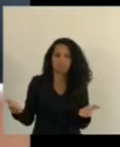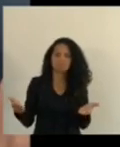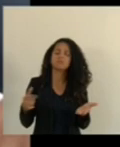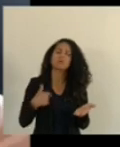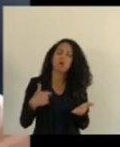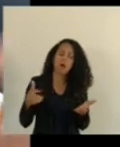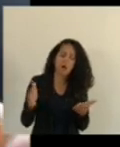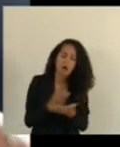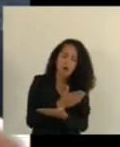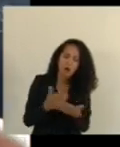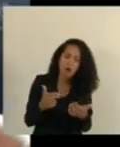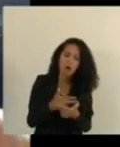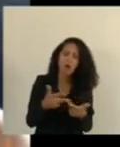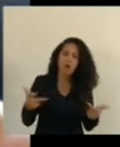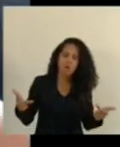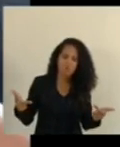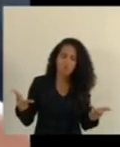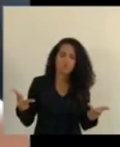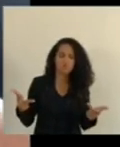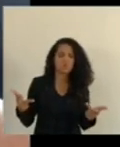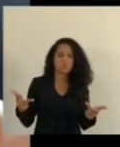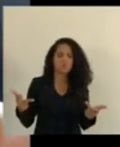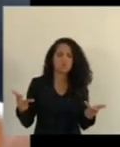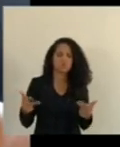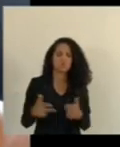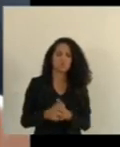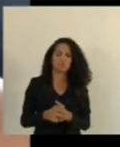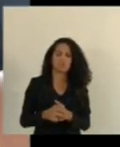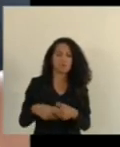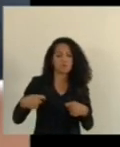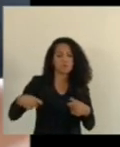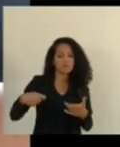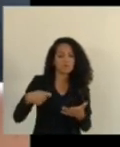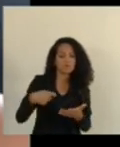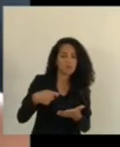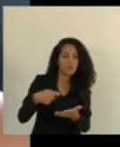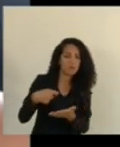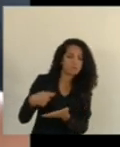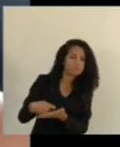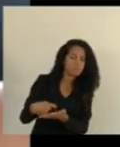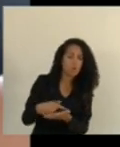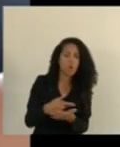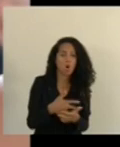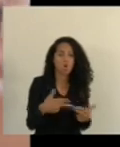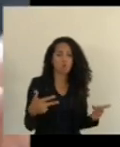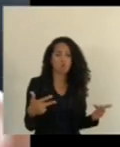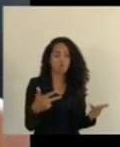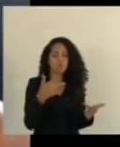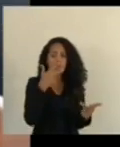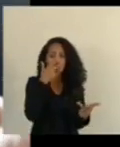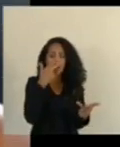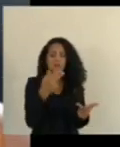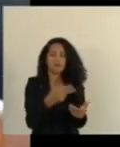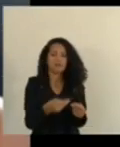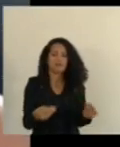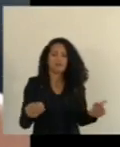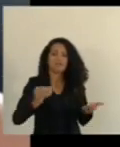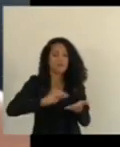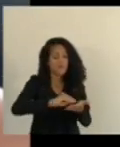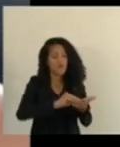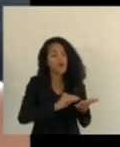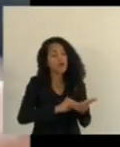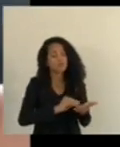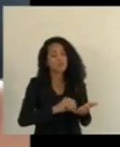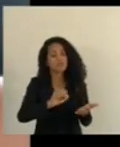casos desobrigada quanto em outros casos ela fará uma imensa falta